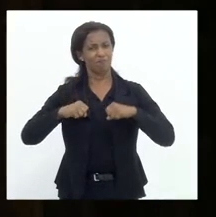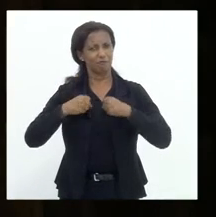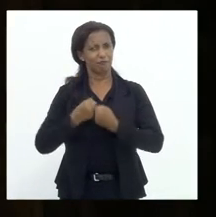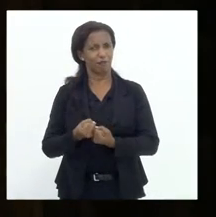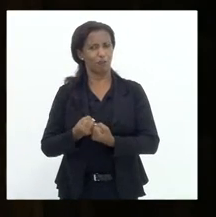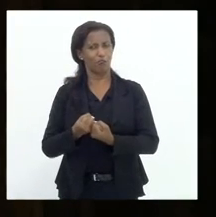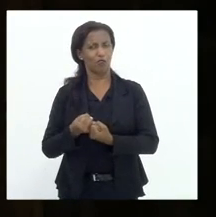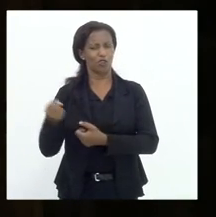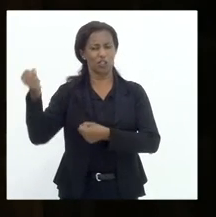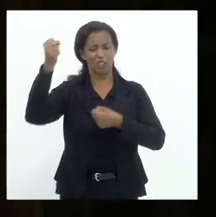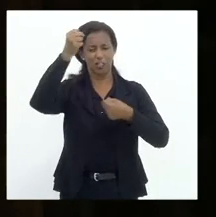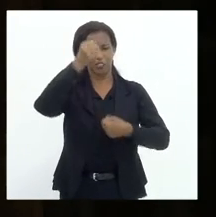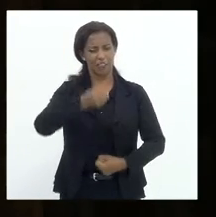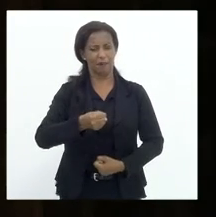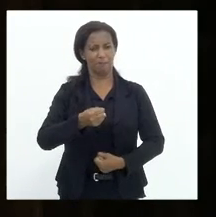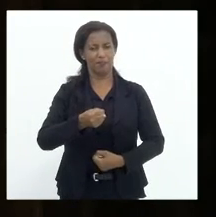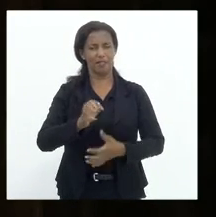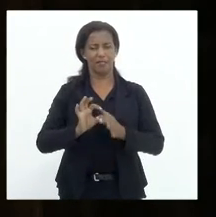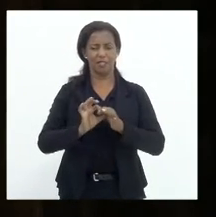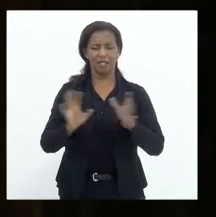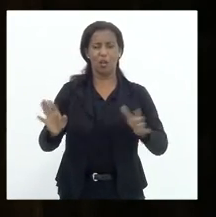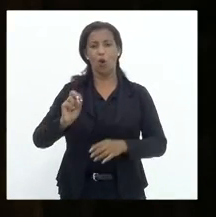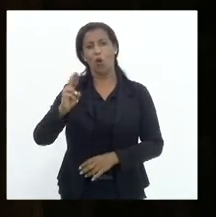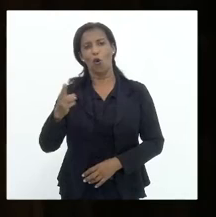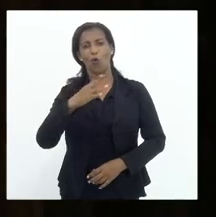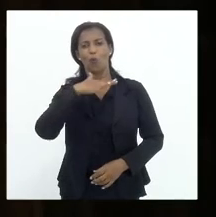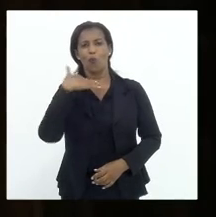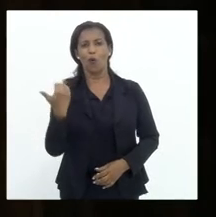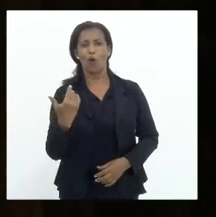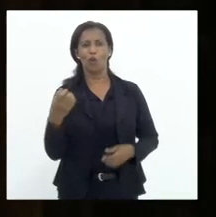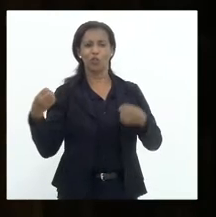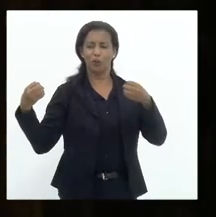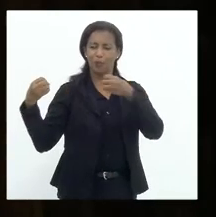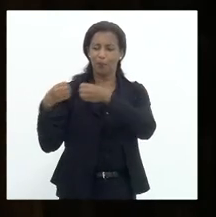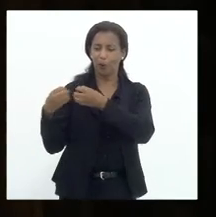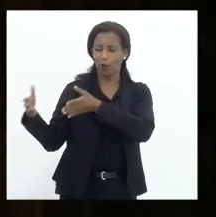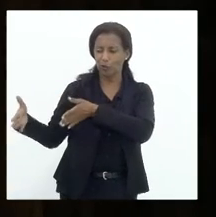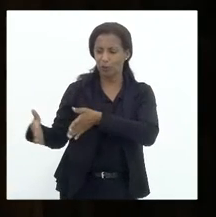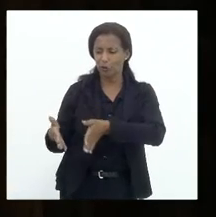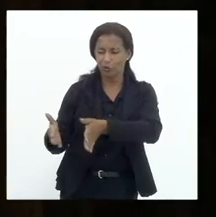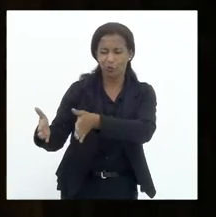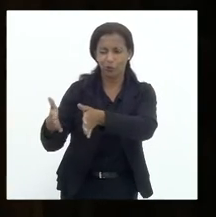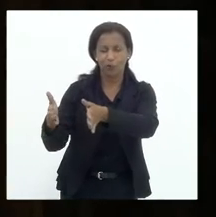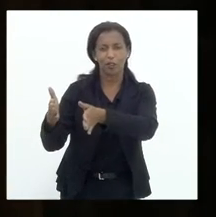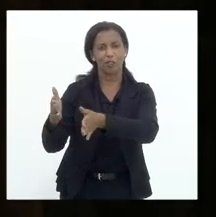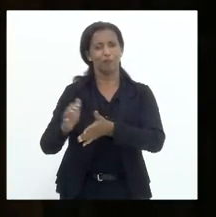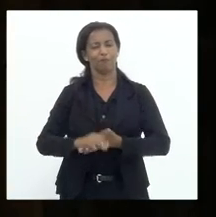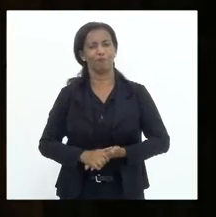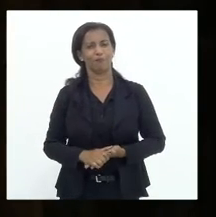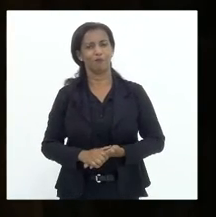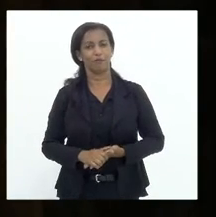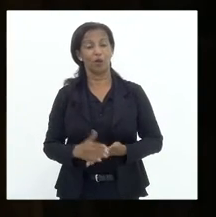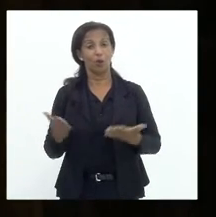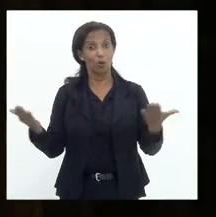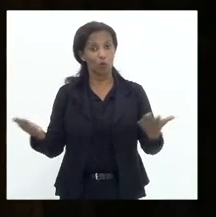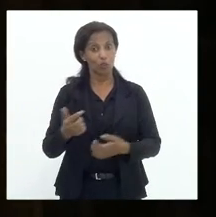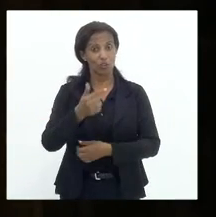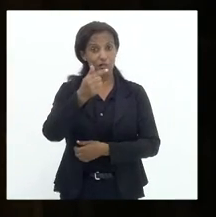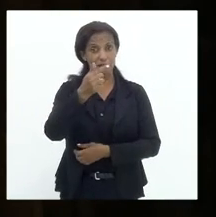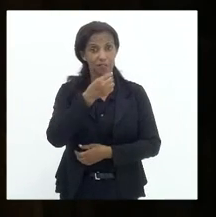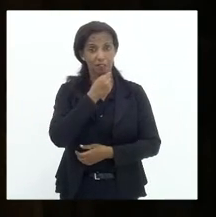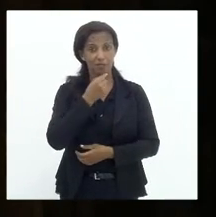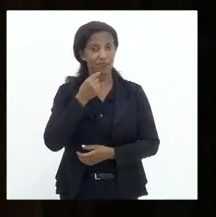independência ou morte, as margens do rio Ipiranga. Hoje, 7 de setembro,